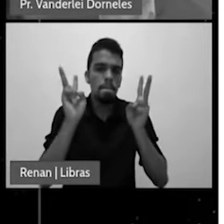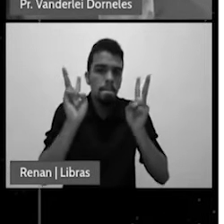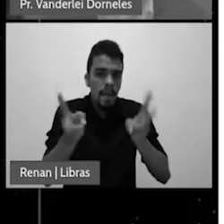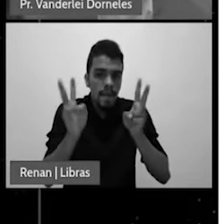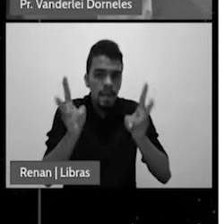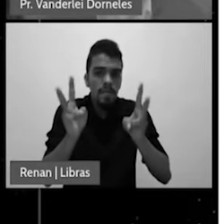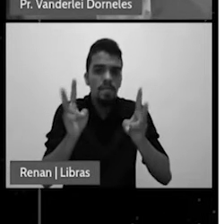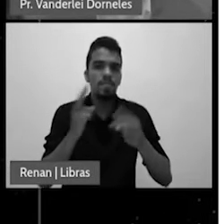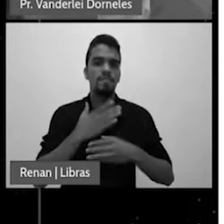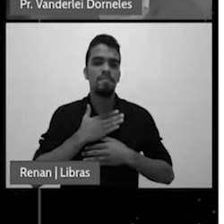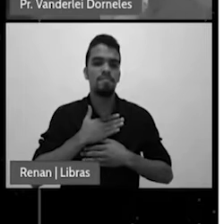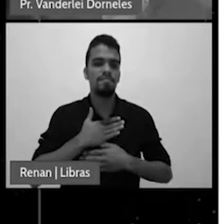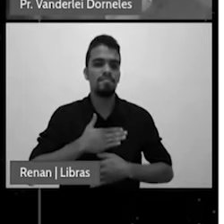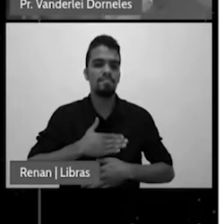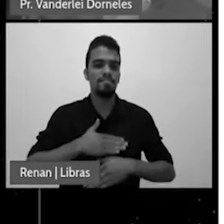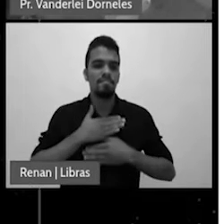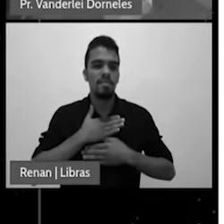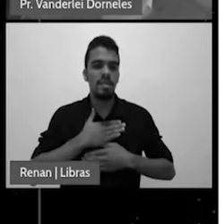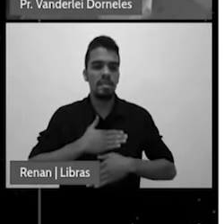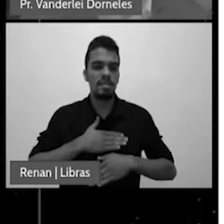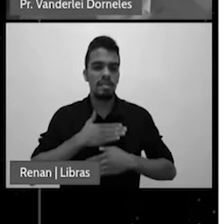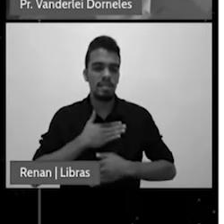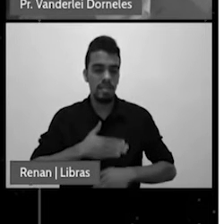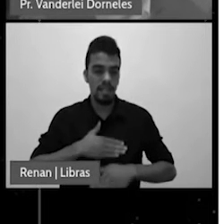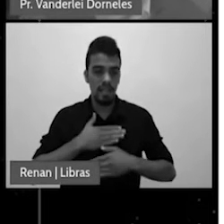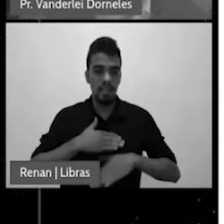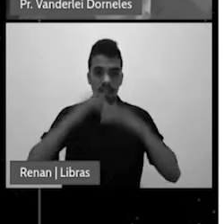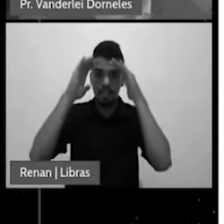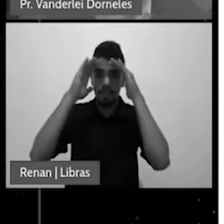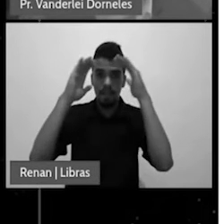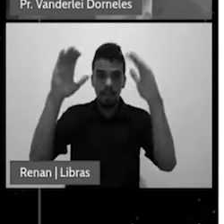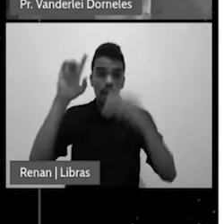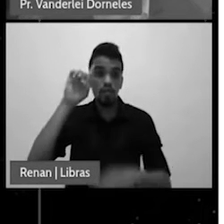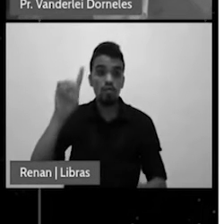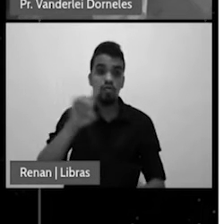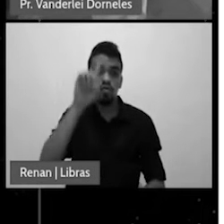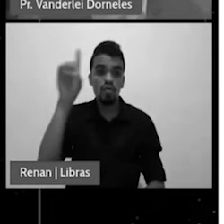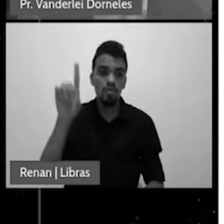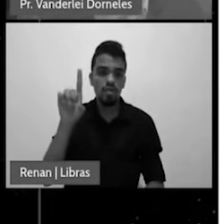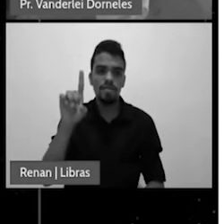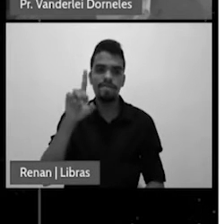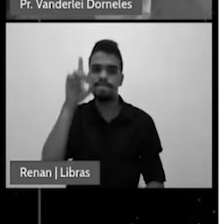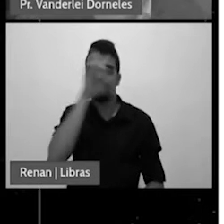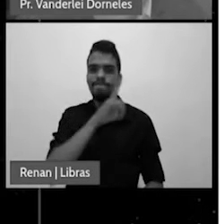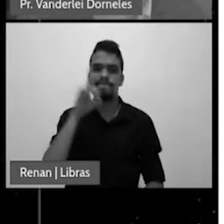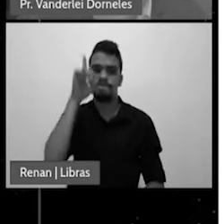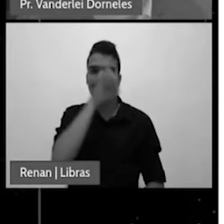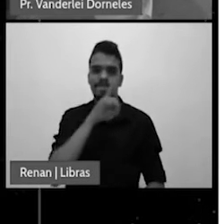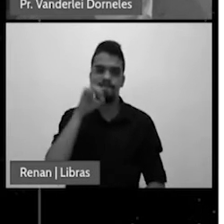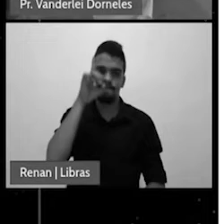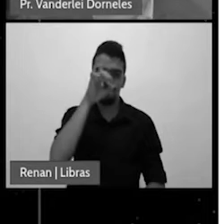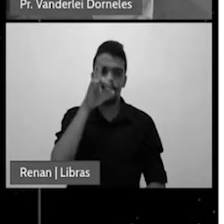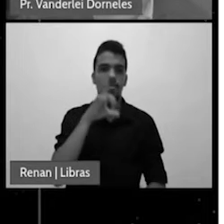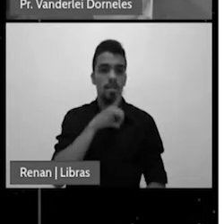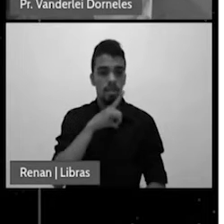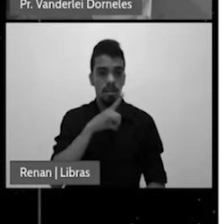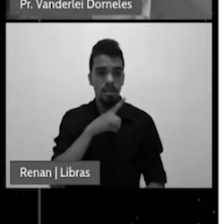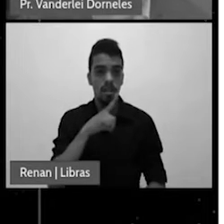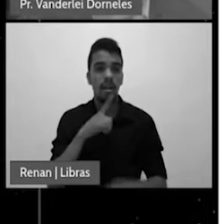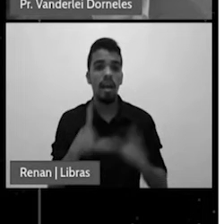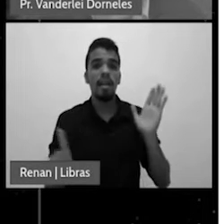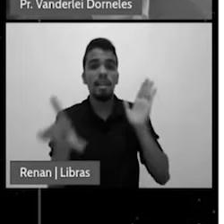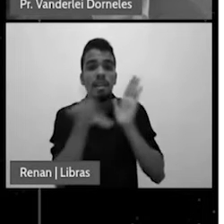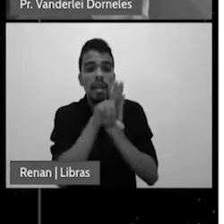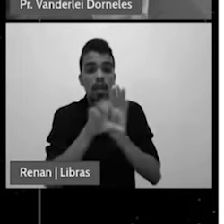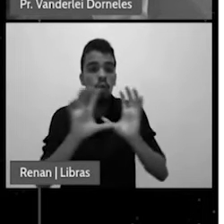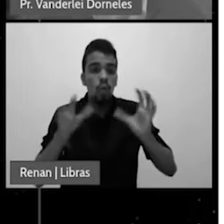descanso dominical e aí então vem a imposição de uma lei para que as pessoas sejam restauradas reformadas